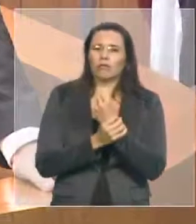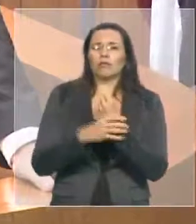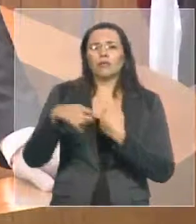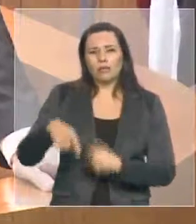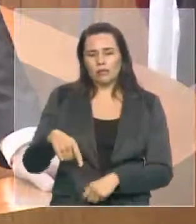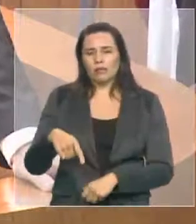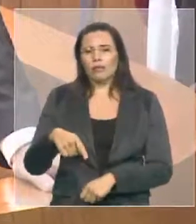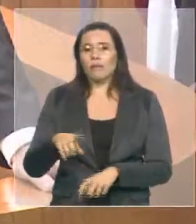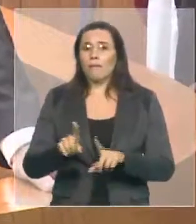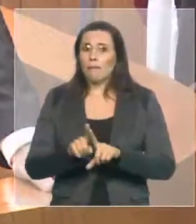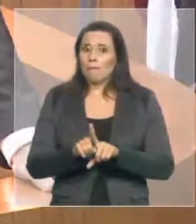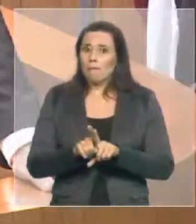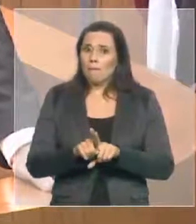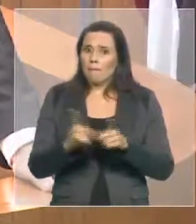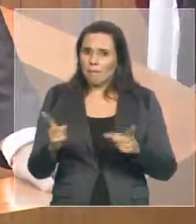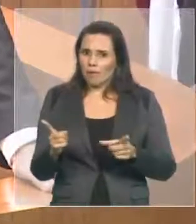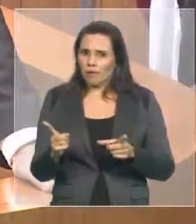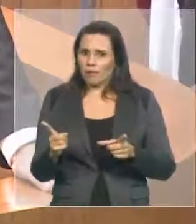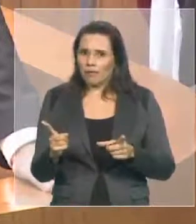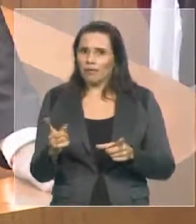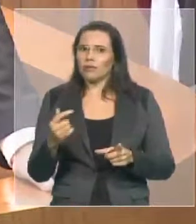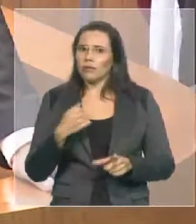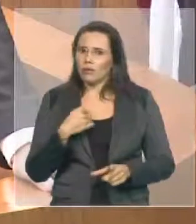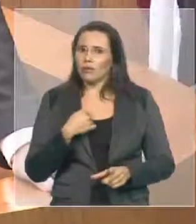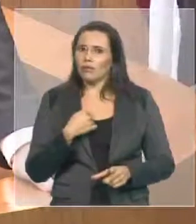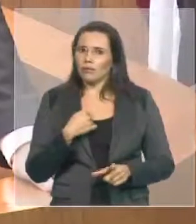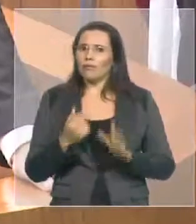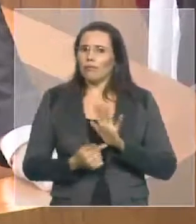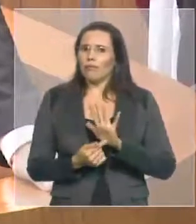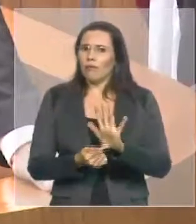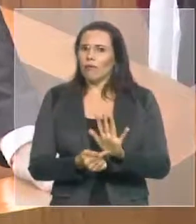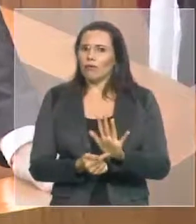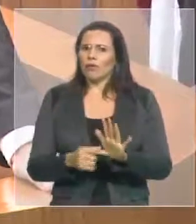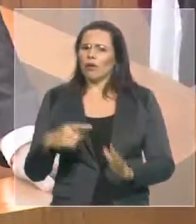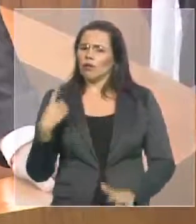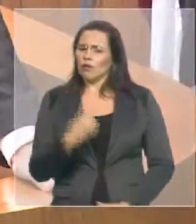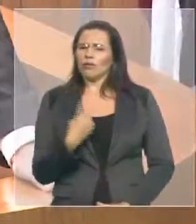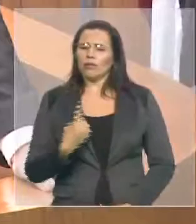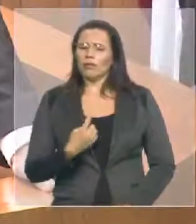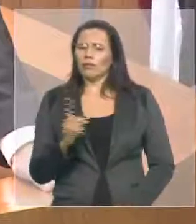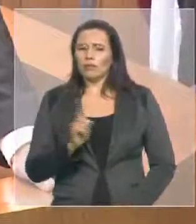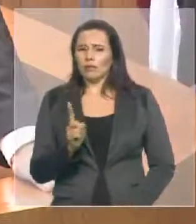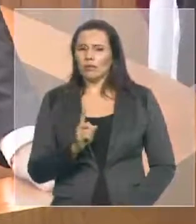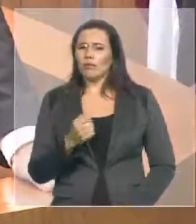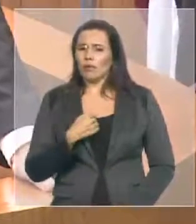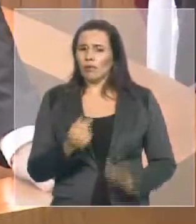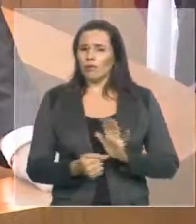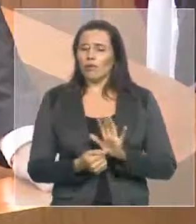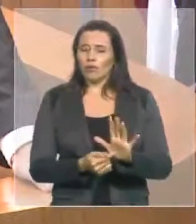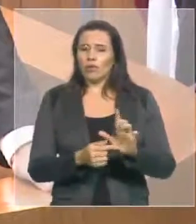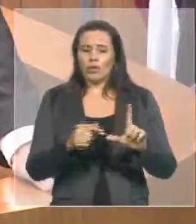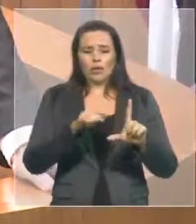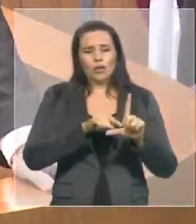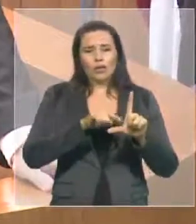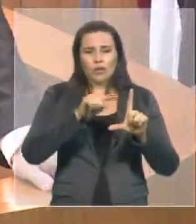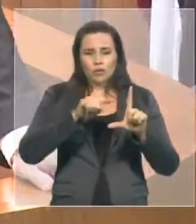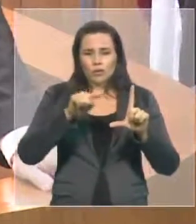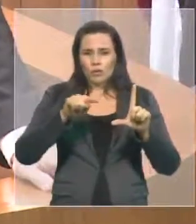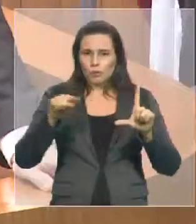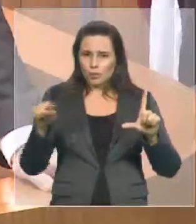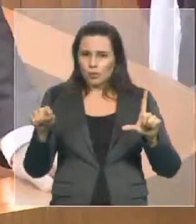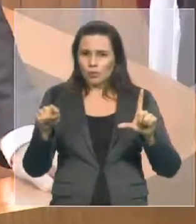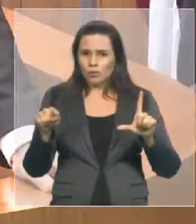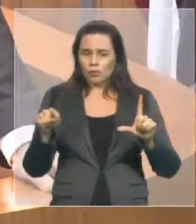Levy, não somos nós da base do governo que falamos, são números baseados em índices do Ministério da